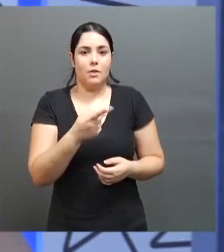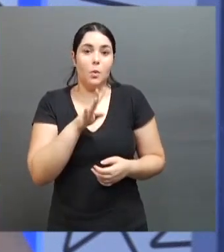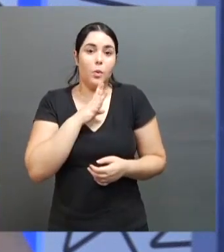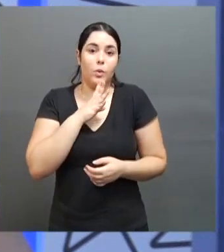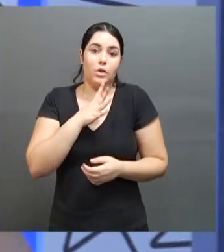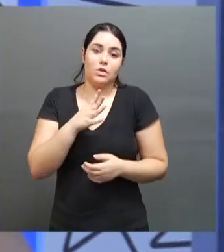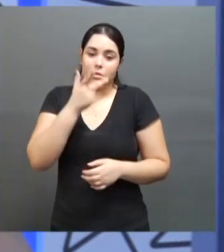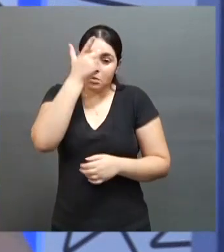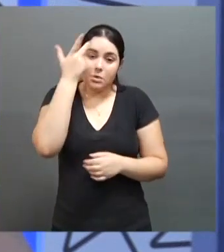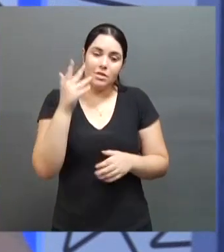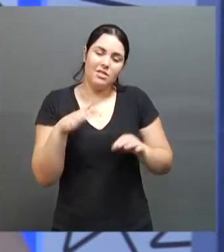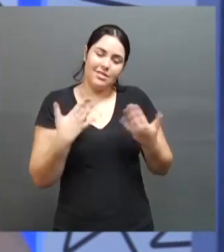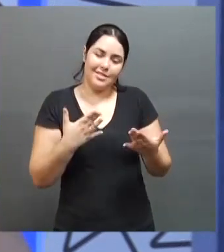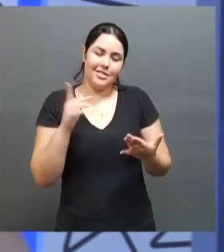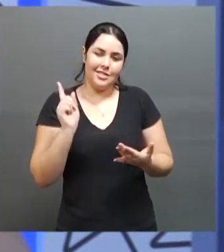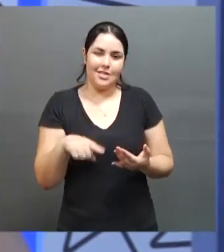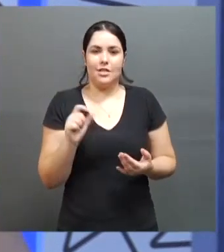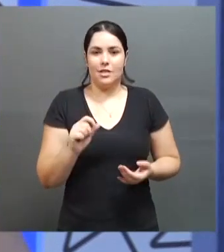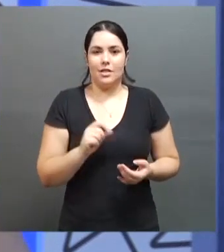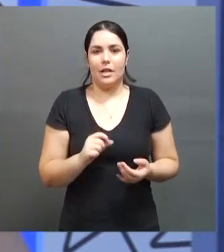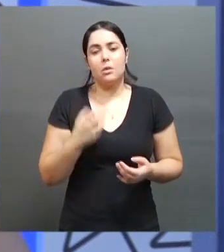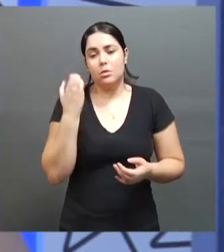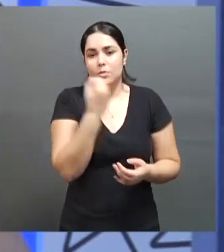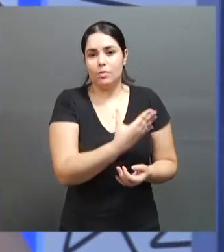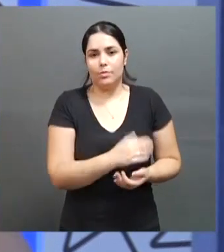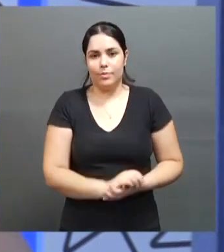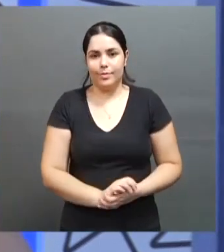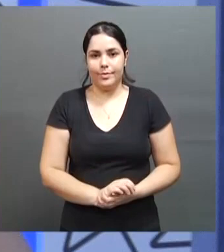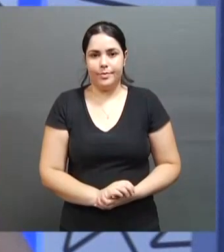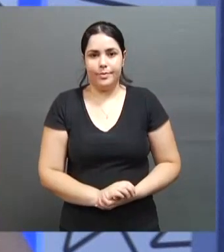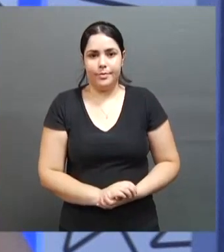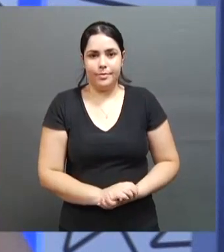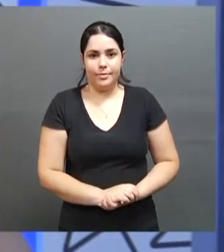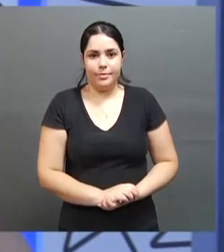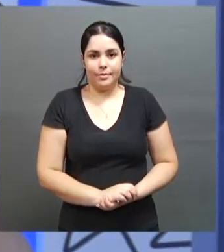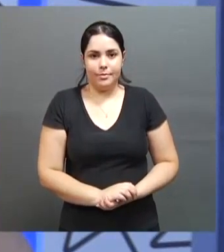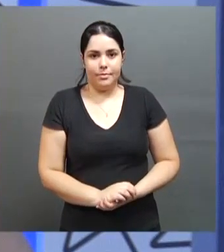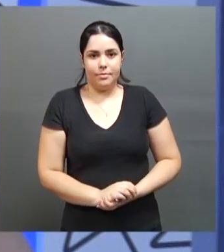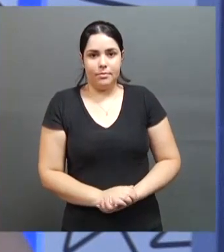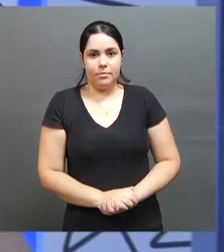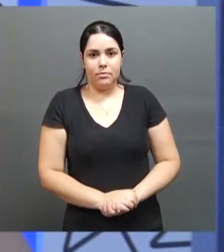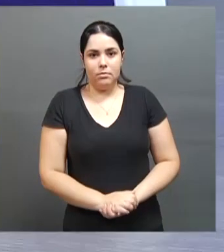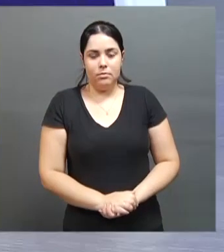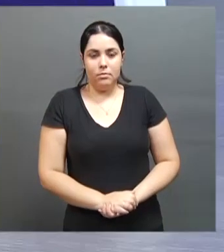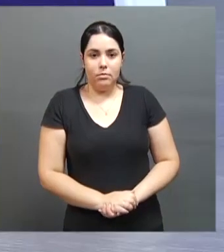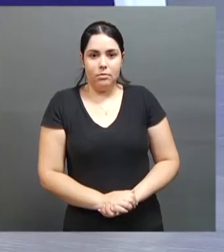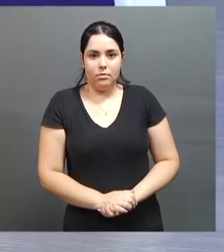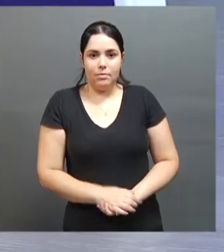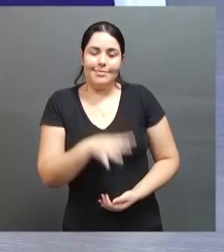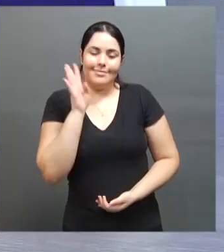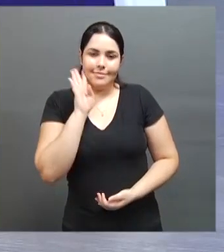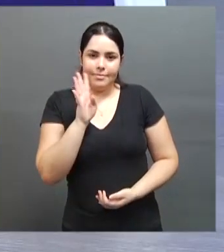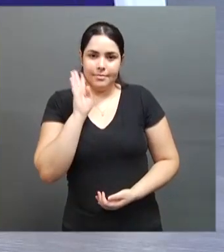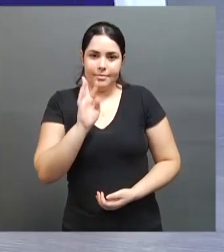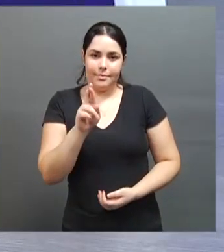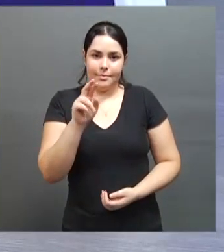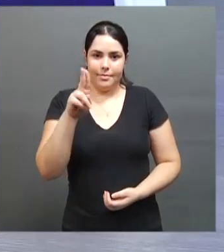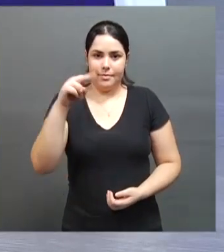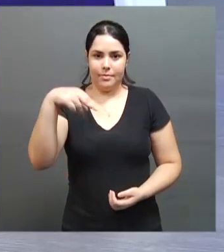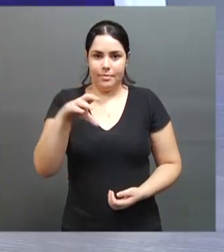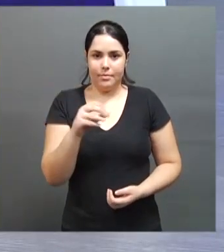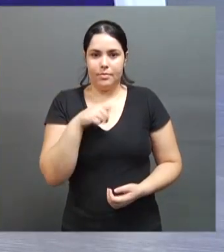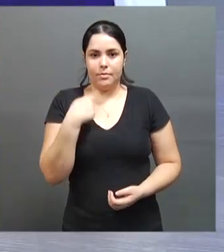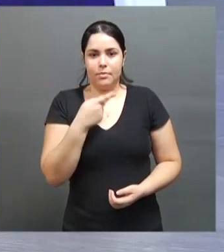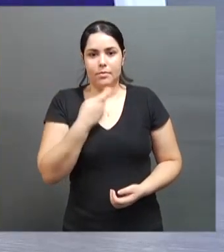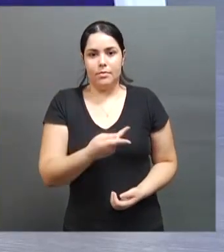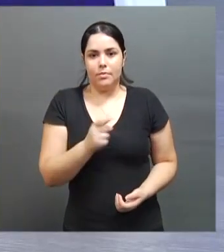sabe, então, isso é muito gratificante para a gente, sabe, enquanto atleta mesmo. Muito bacana. E, Bruno, a gente falou